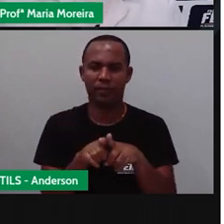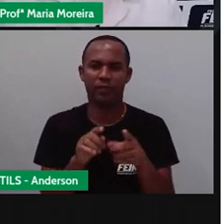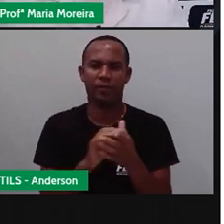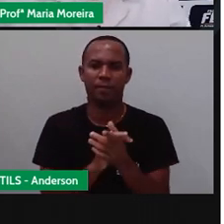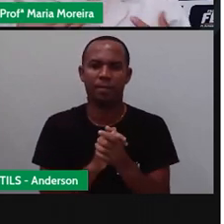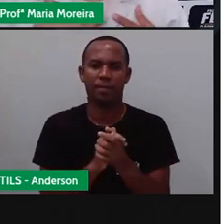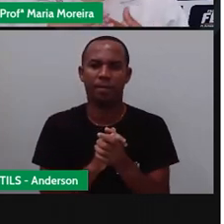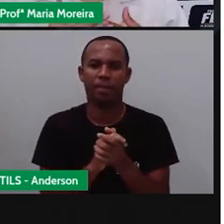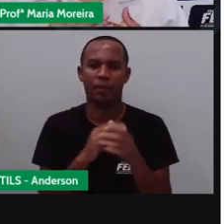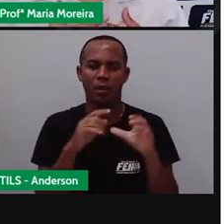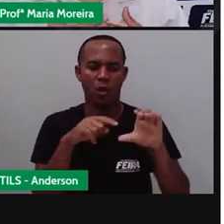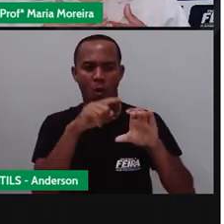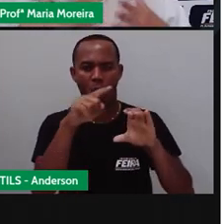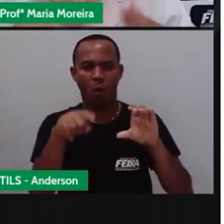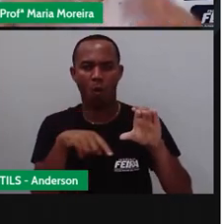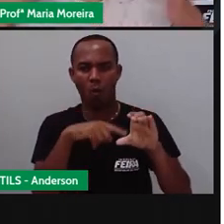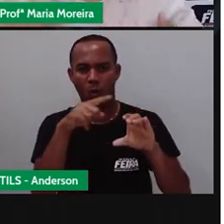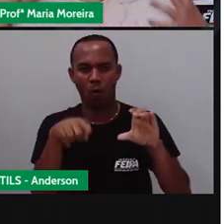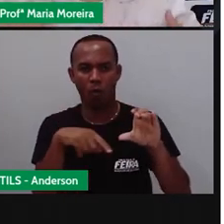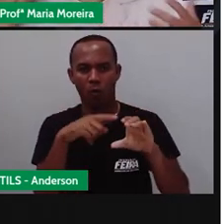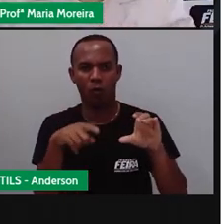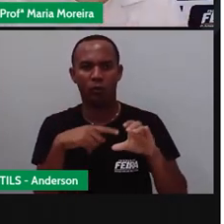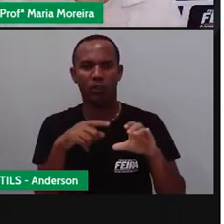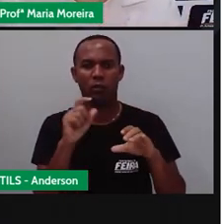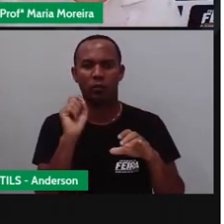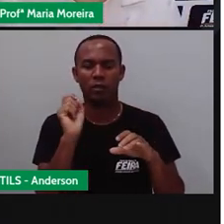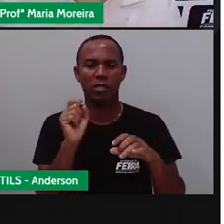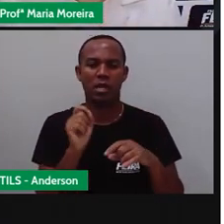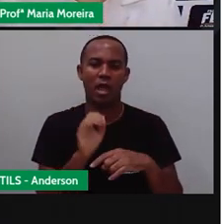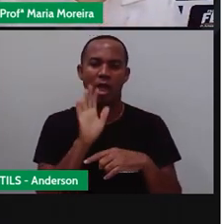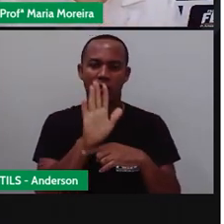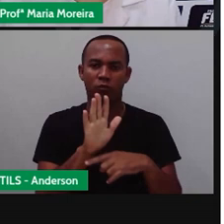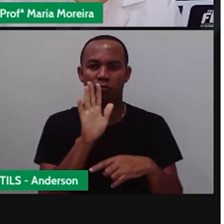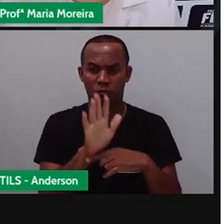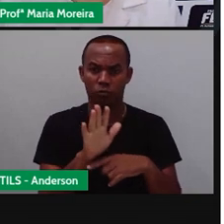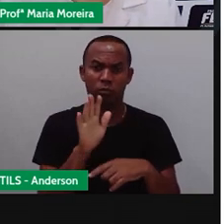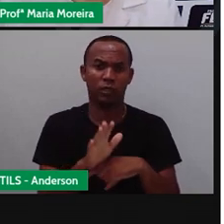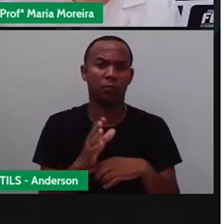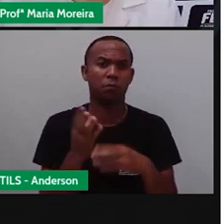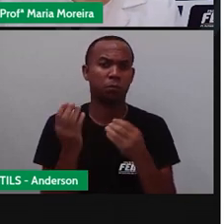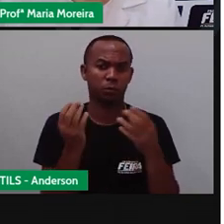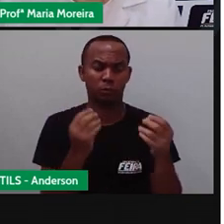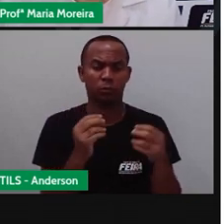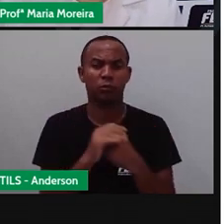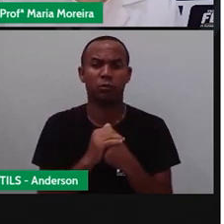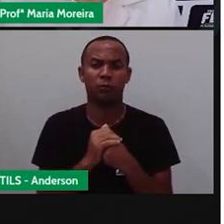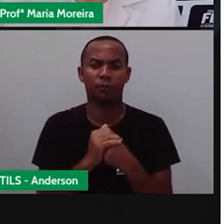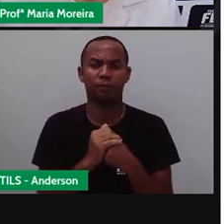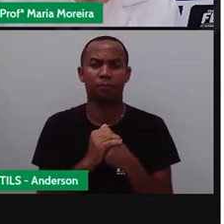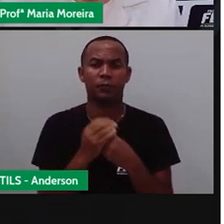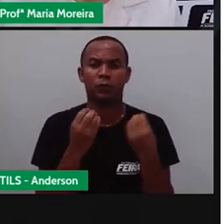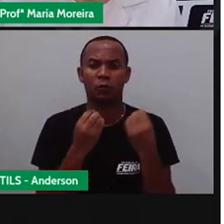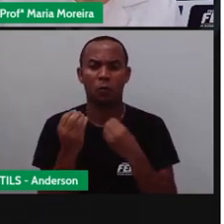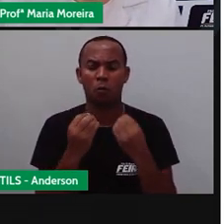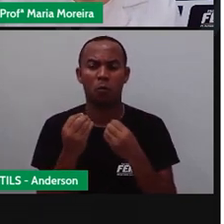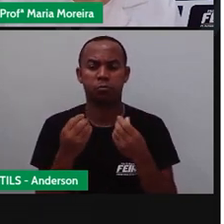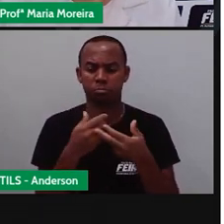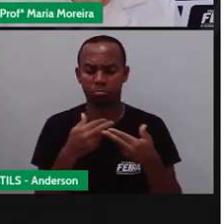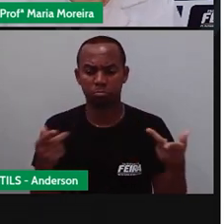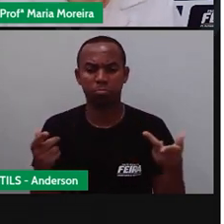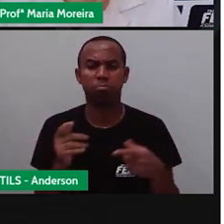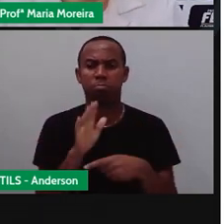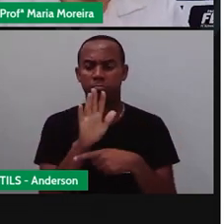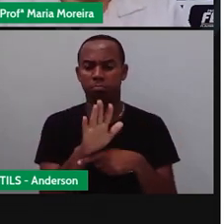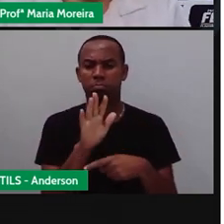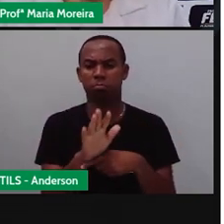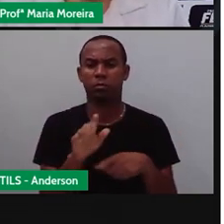Então, a roda, ela dá esse salto aí na evolução dos meios de transporte. Certo?